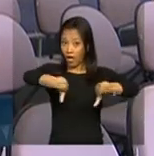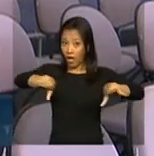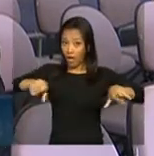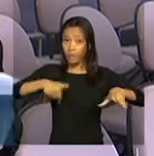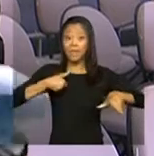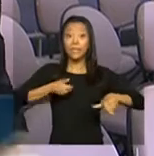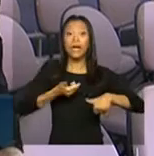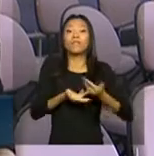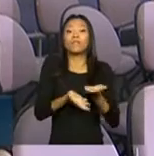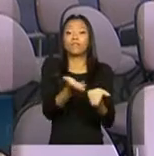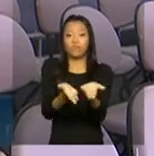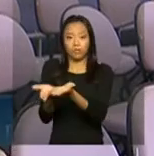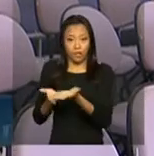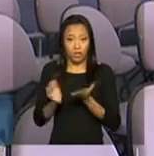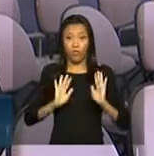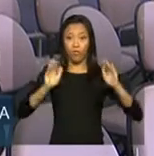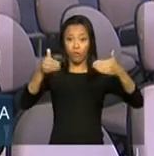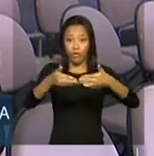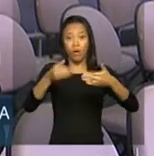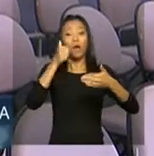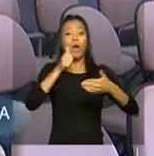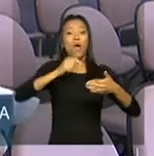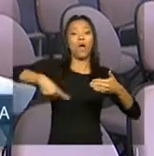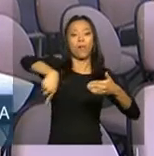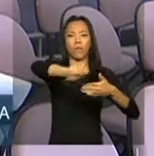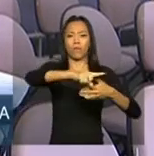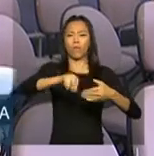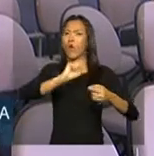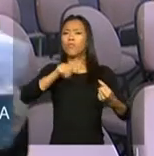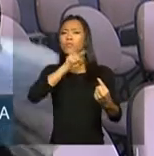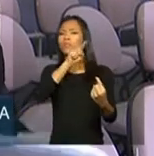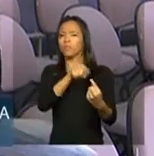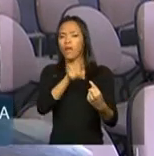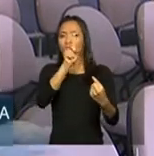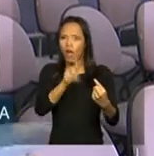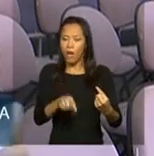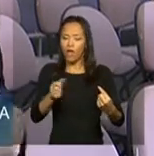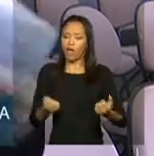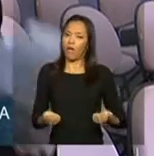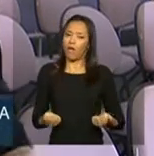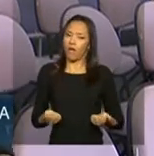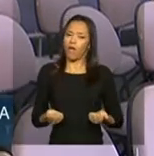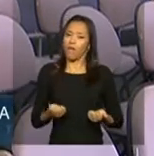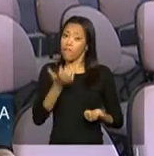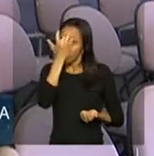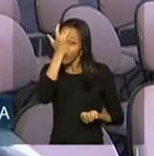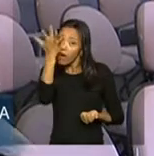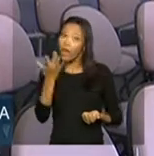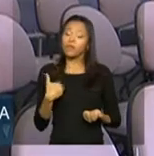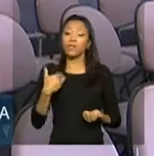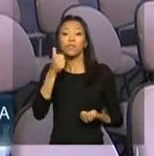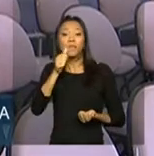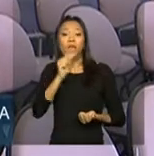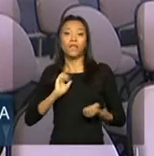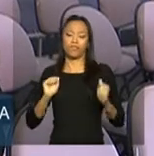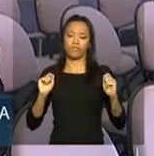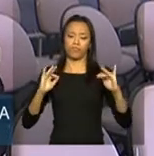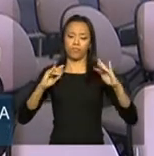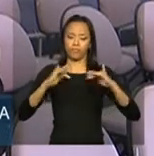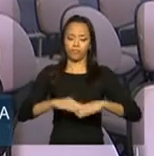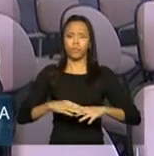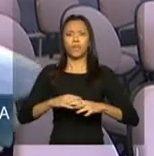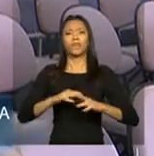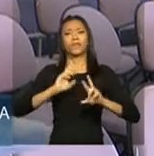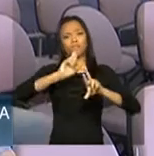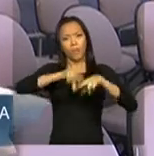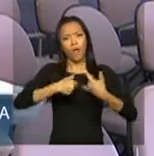atendimento especializado à mulher. O objetivo é facilitar o acesso das mulheres em situação de